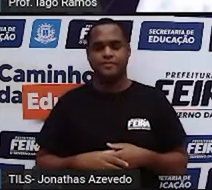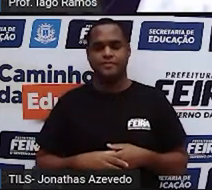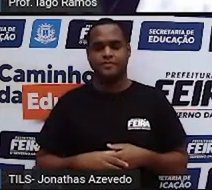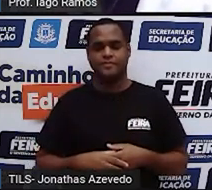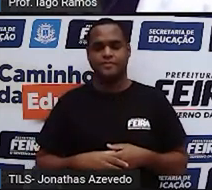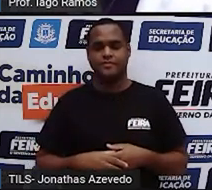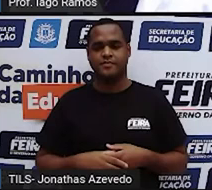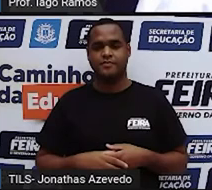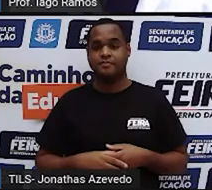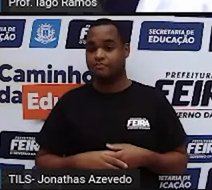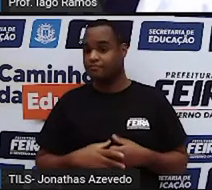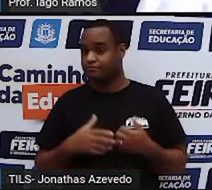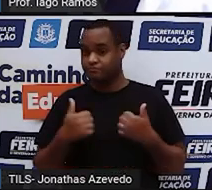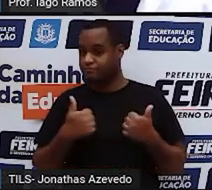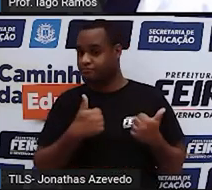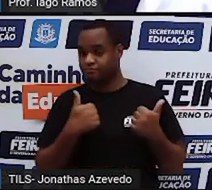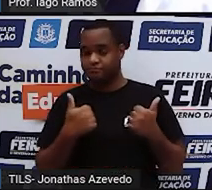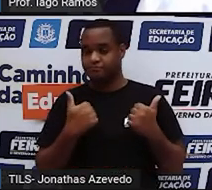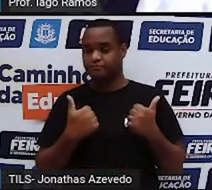E aí?